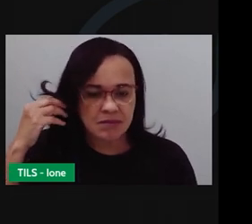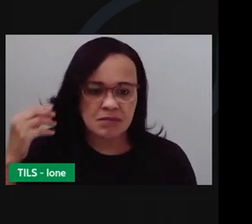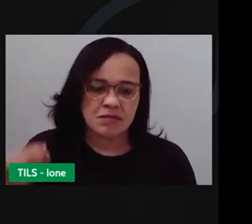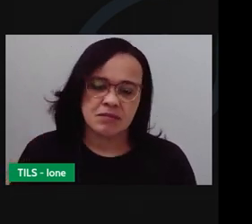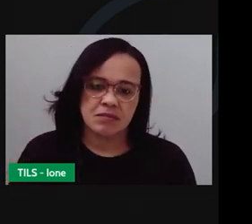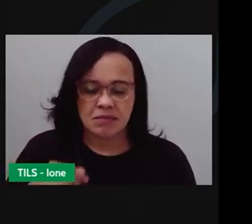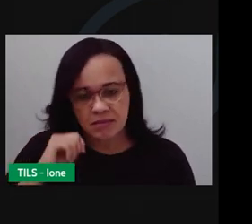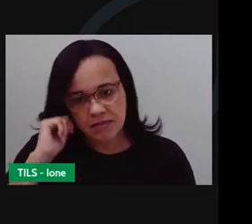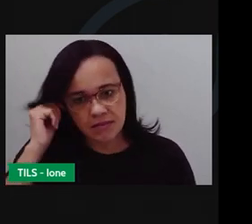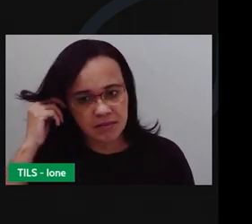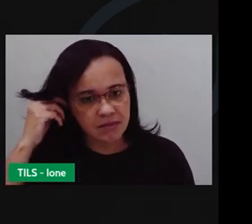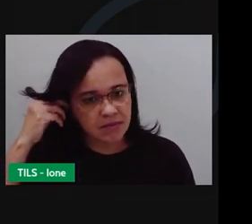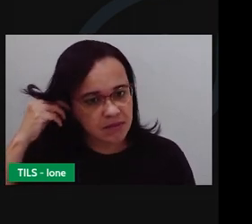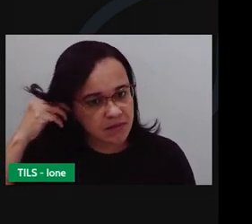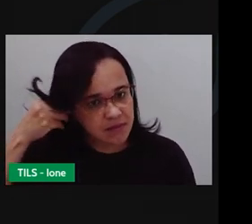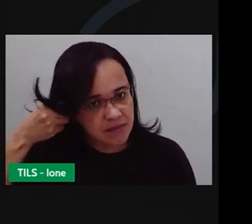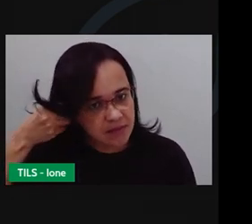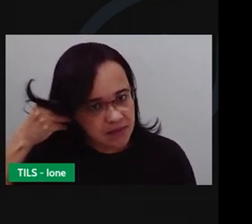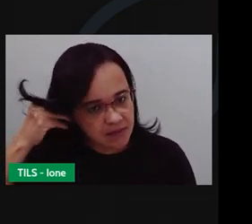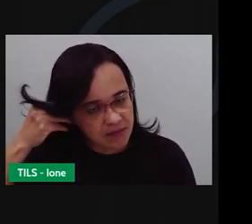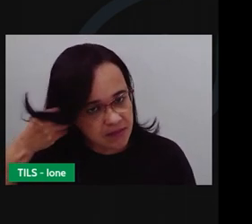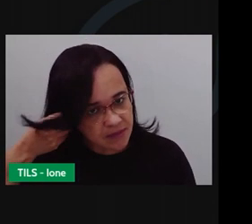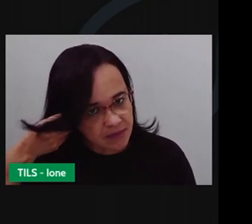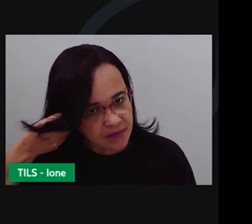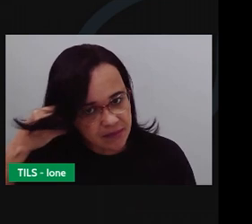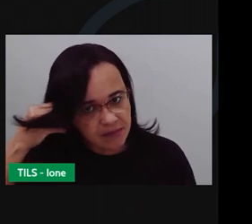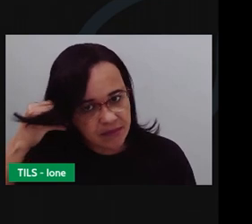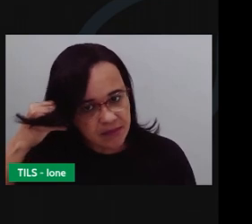O que